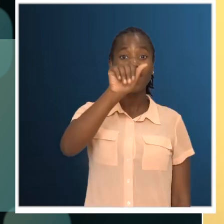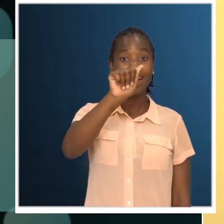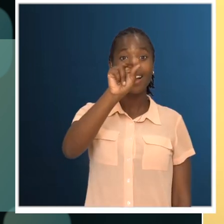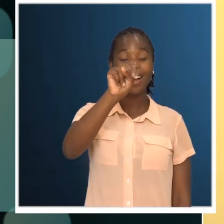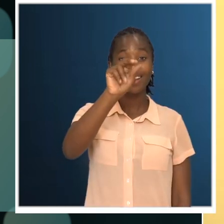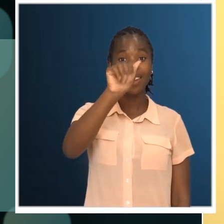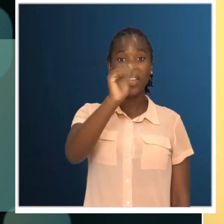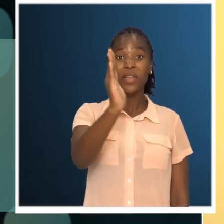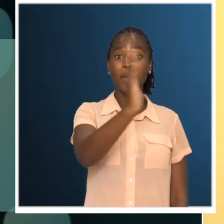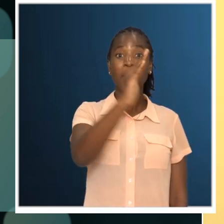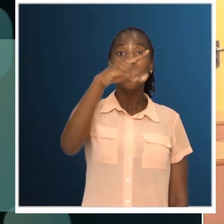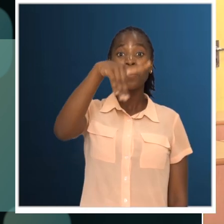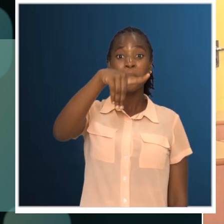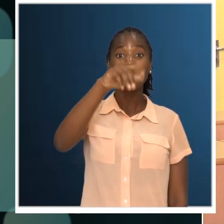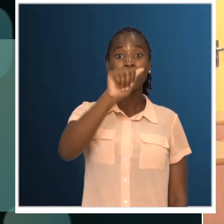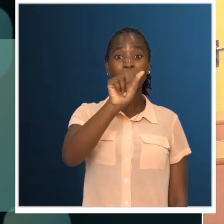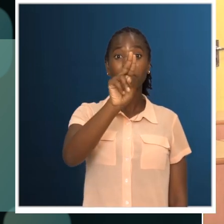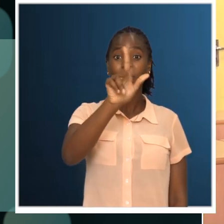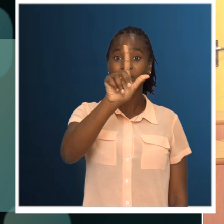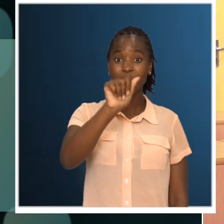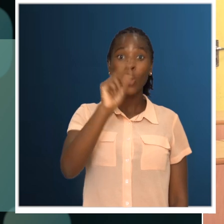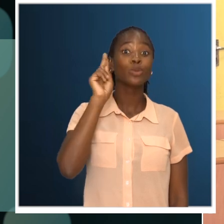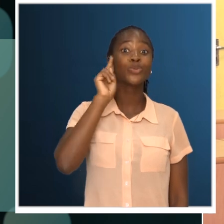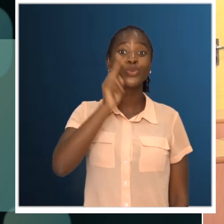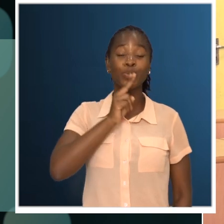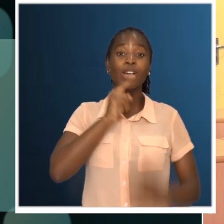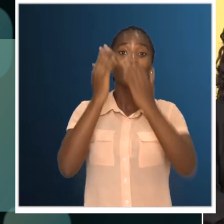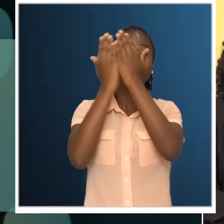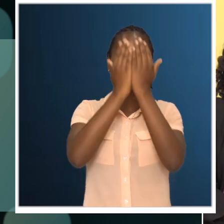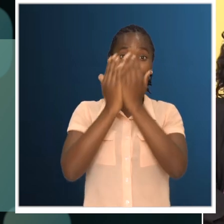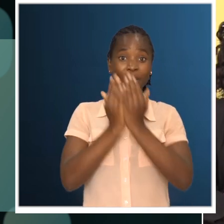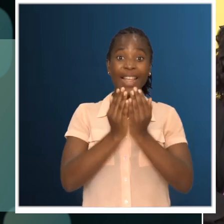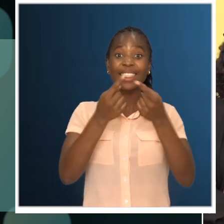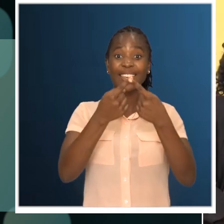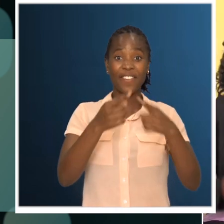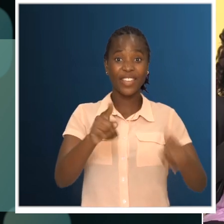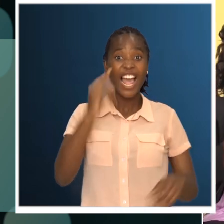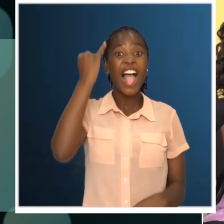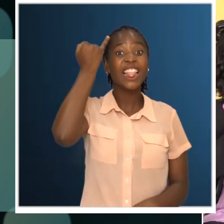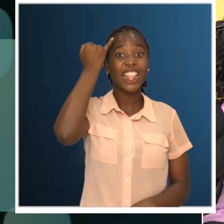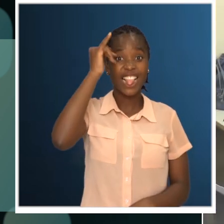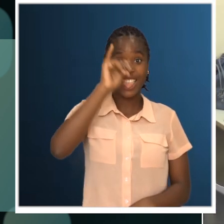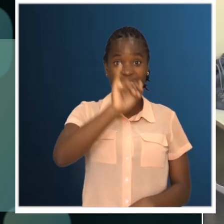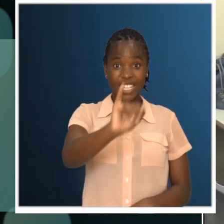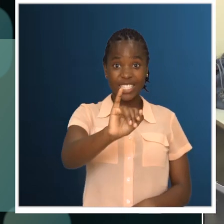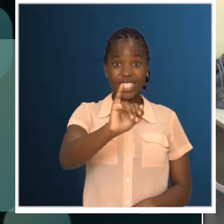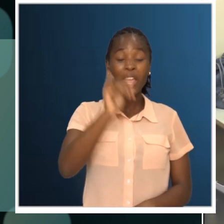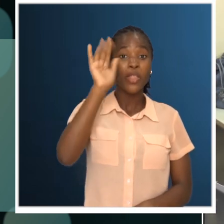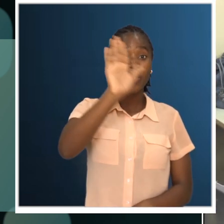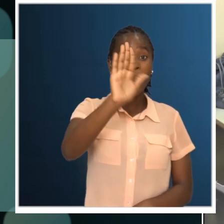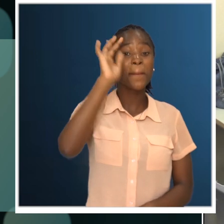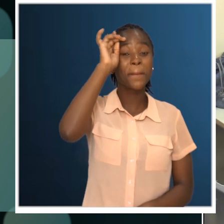estudante surda, tem uma opinião diferente. Ela julga que se o curso é de língua de sinais, então, todos os professores devem